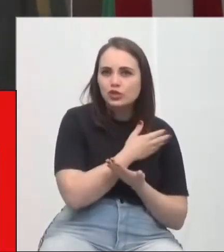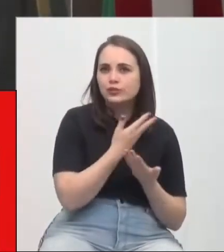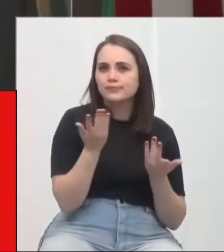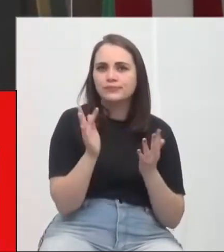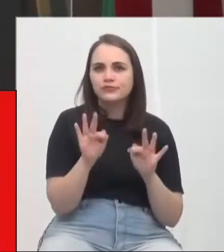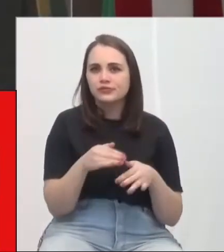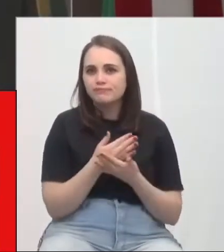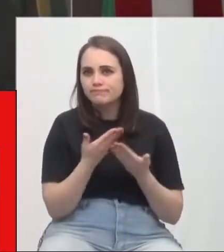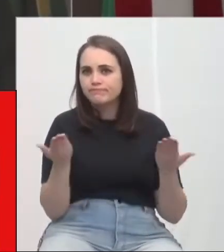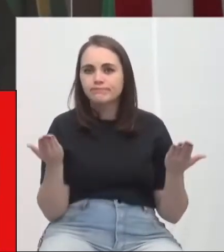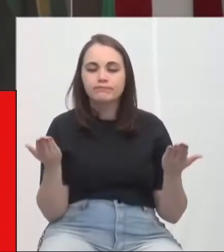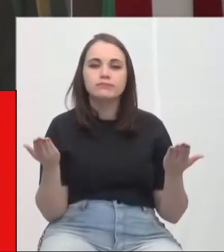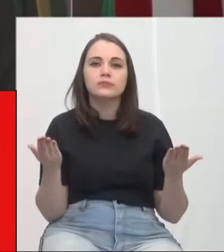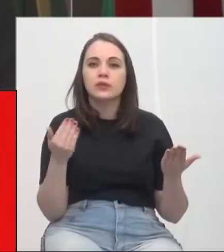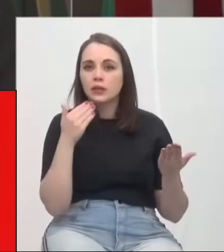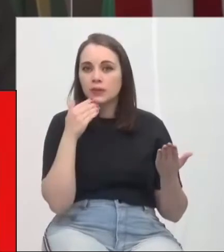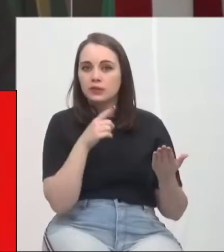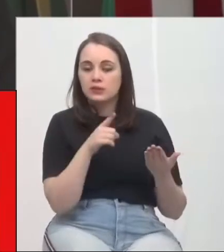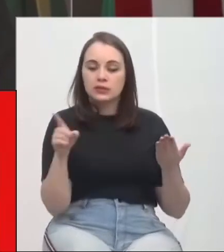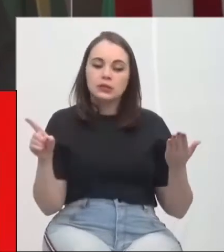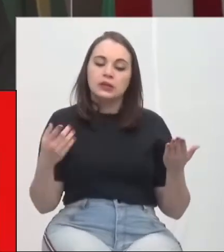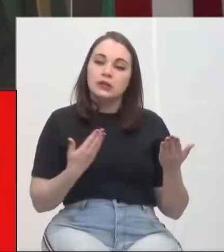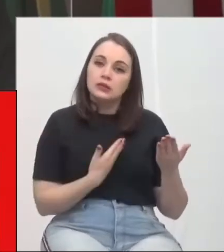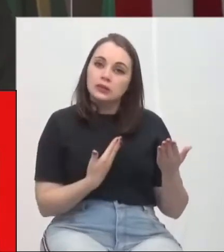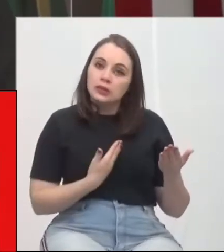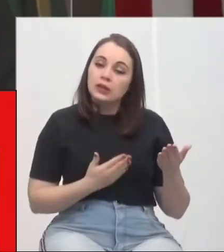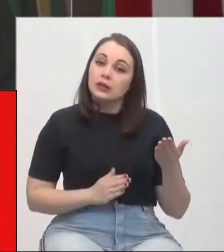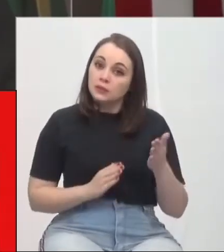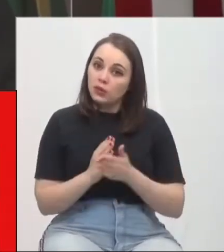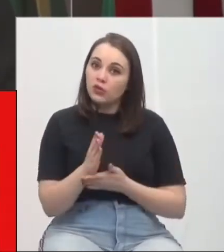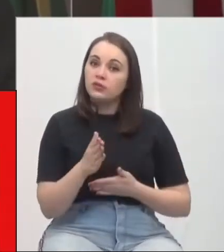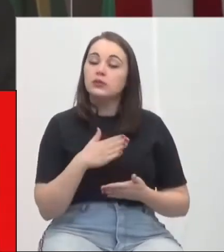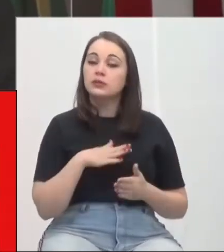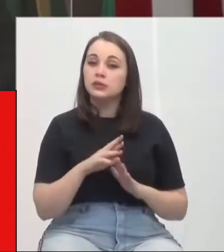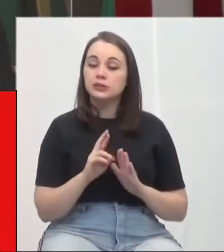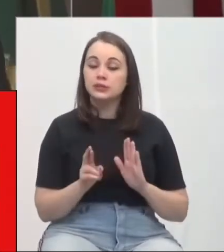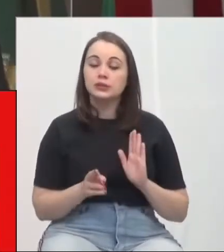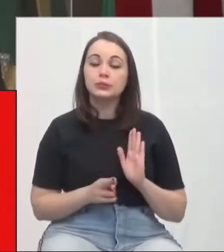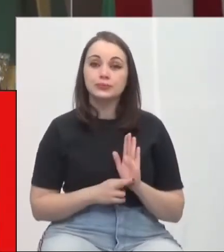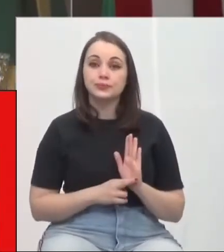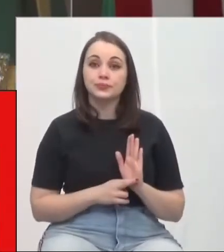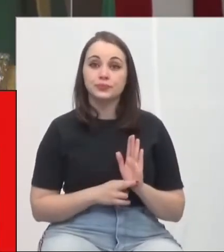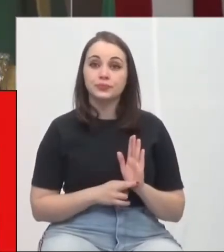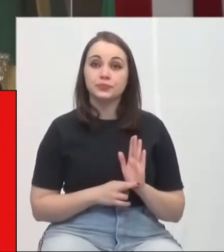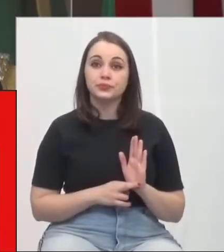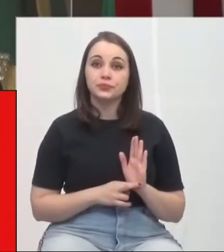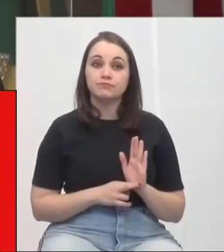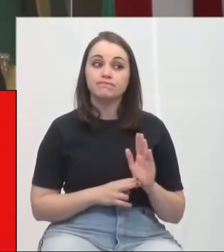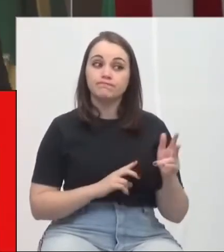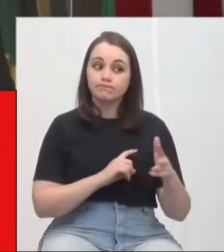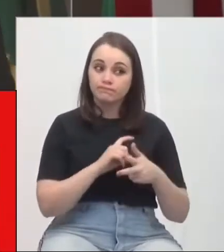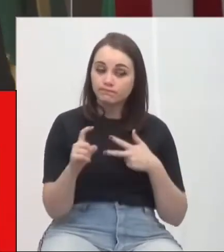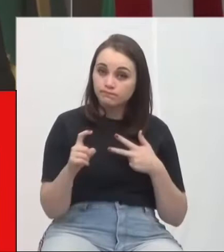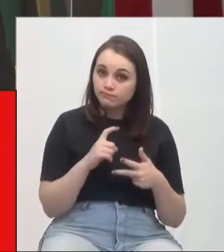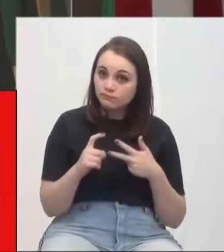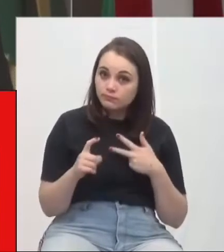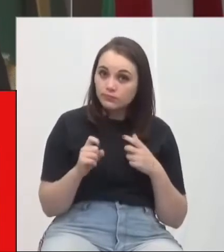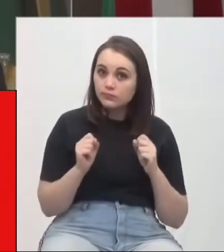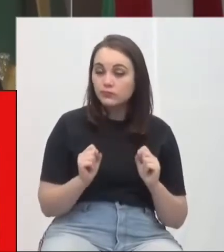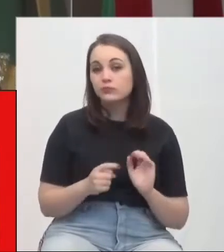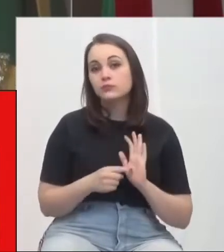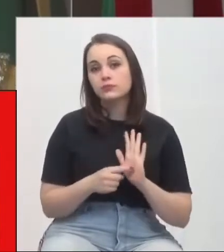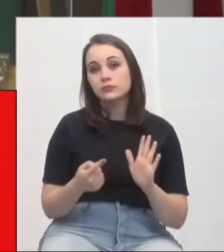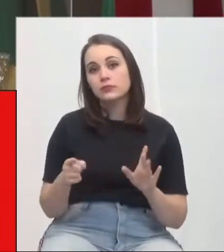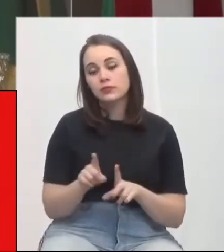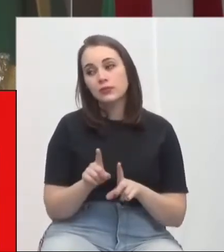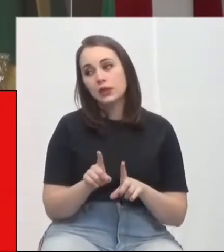e por ali. Então eu peço aos colegas que aprovem esse requerimento, para que o Executivo nos possa apresentar,